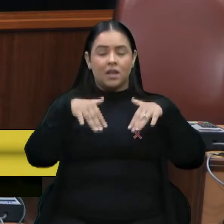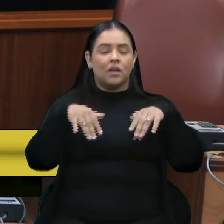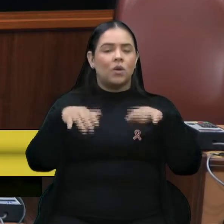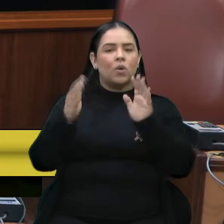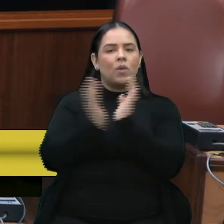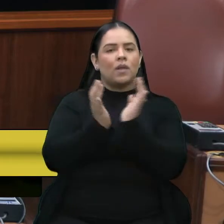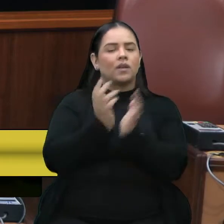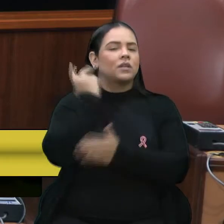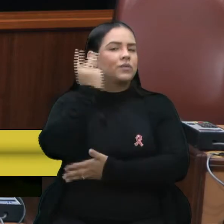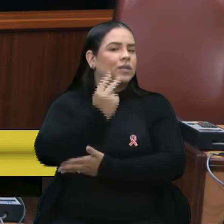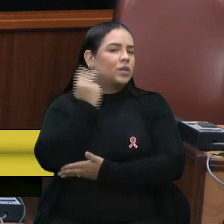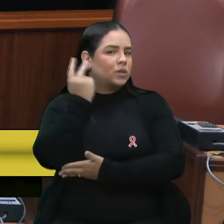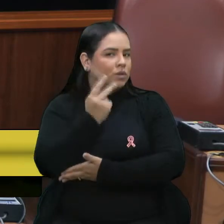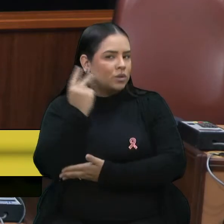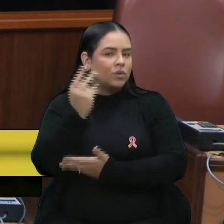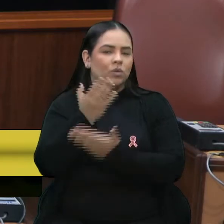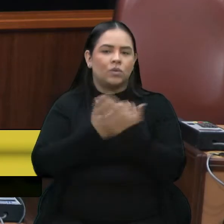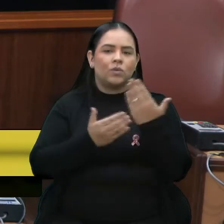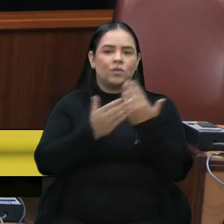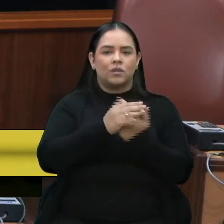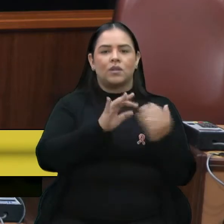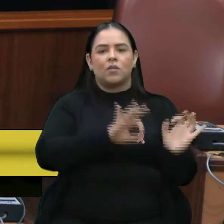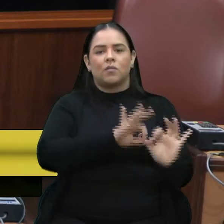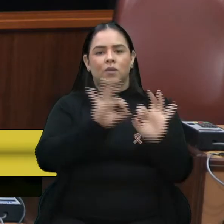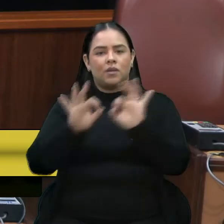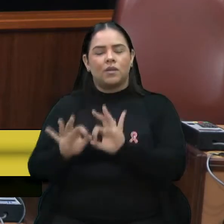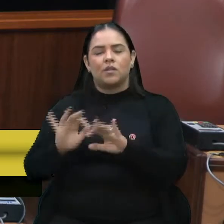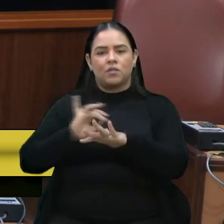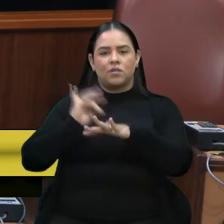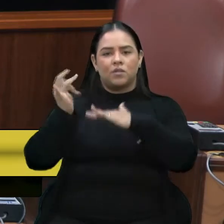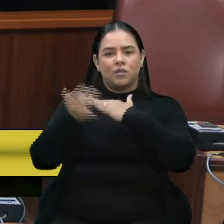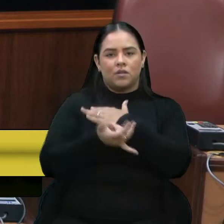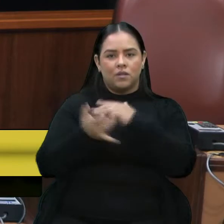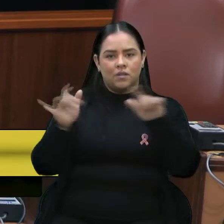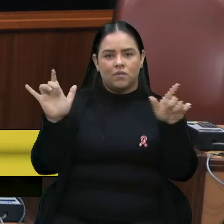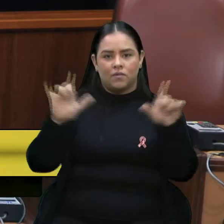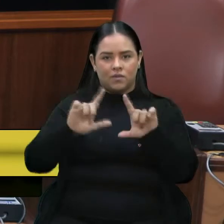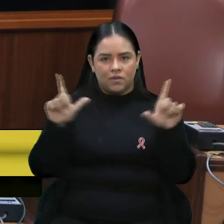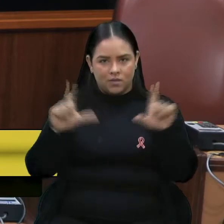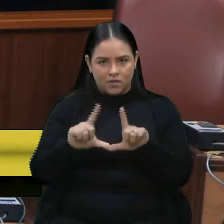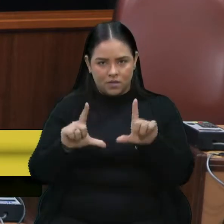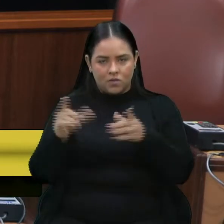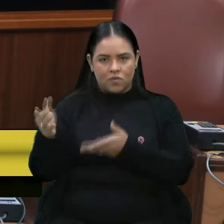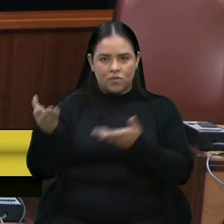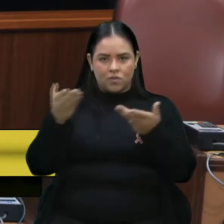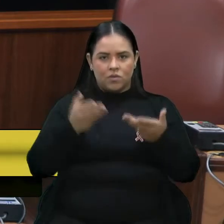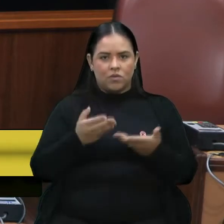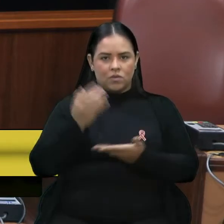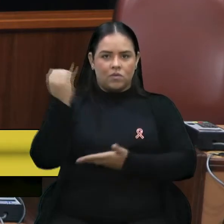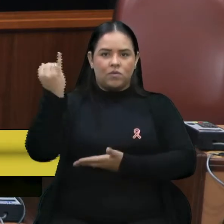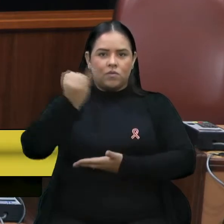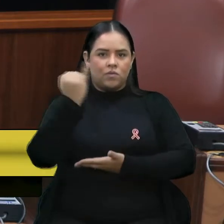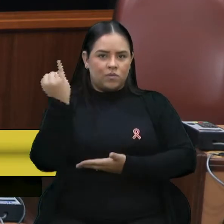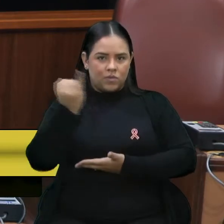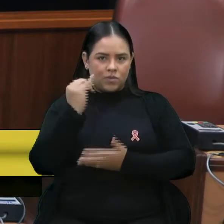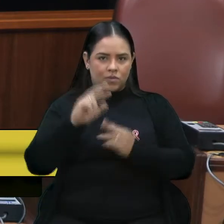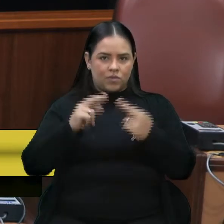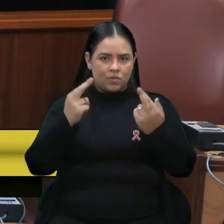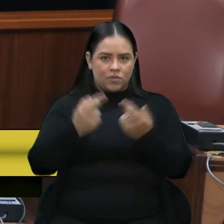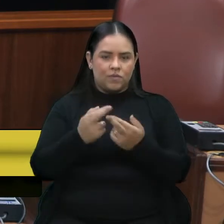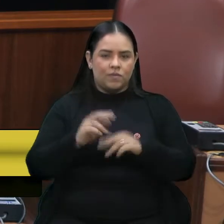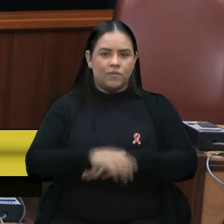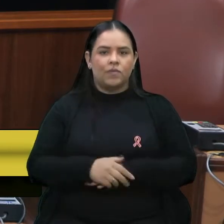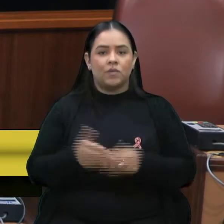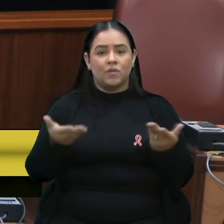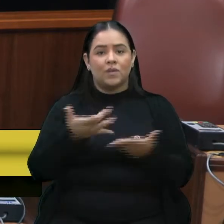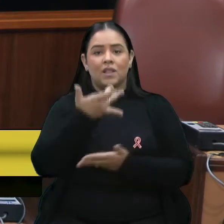telespectadores aí da TV Câmara, das redes sociais, o convite dessa importante reunião. Hoje à